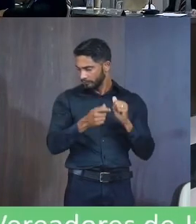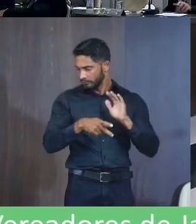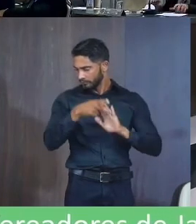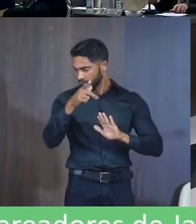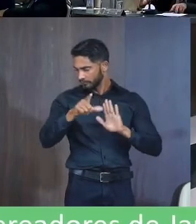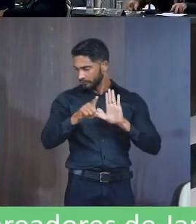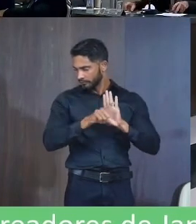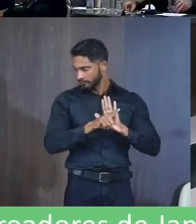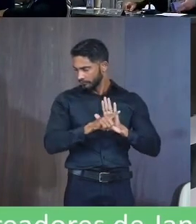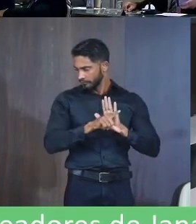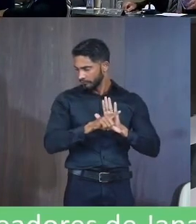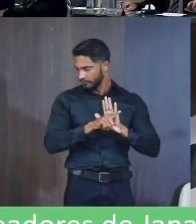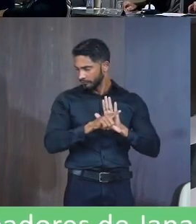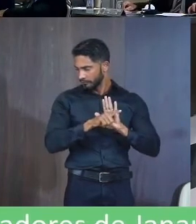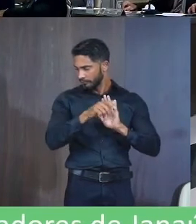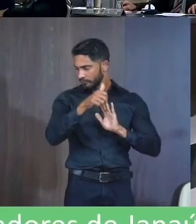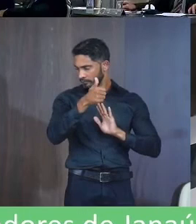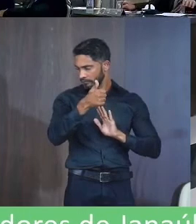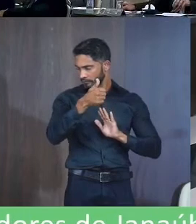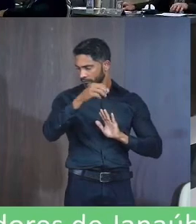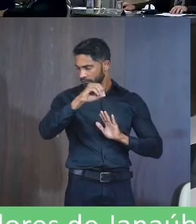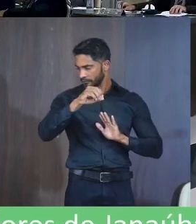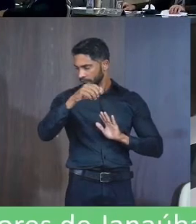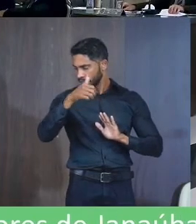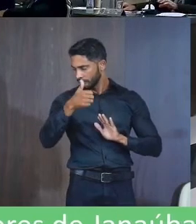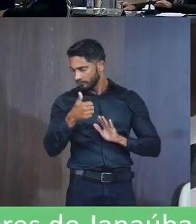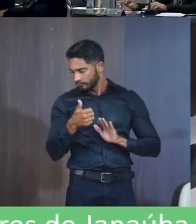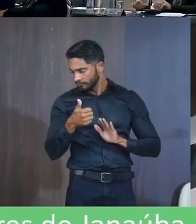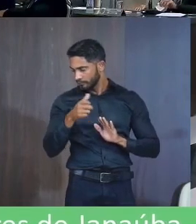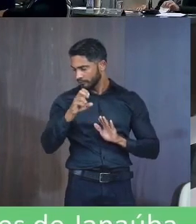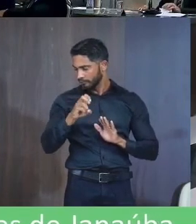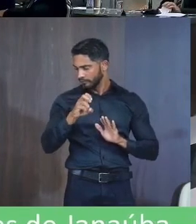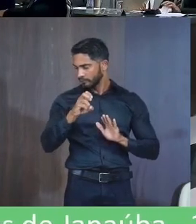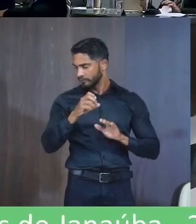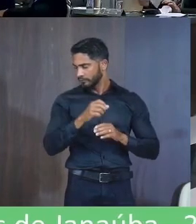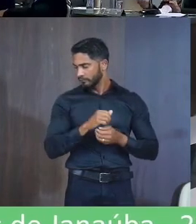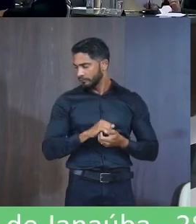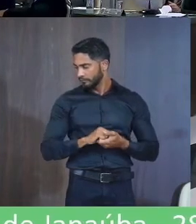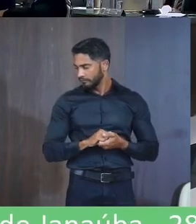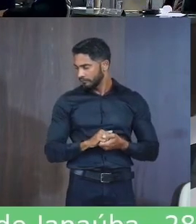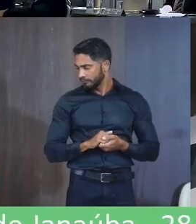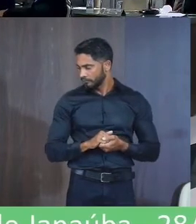projeto De lei 105 2022 Bem como os pareceres Que acompanham